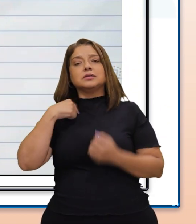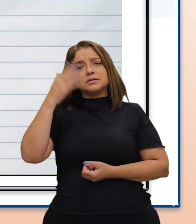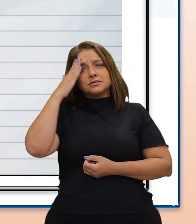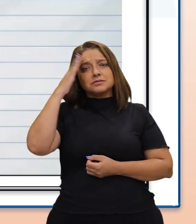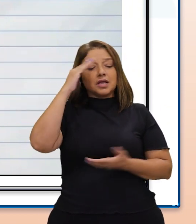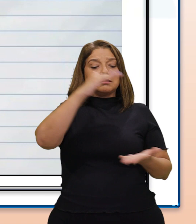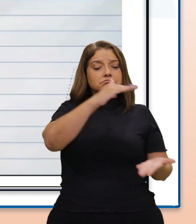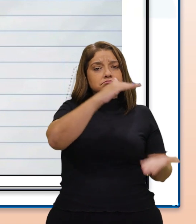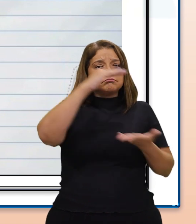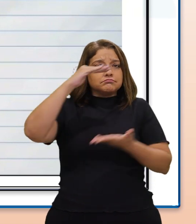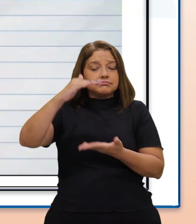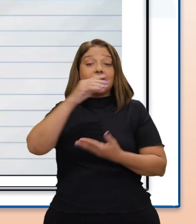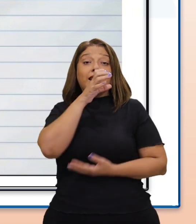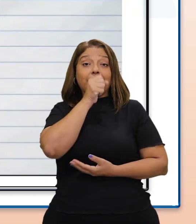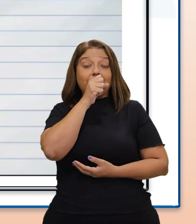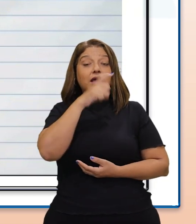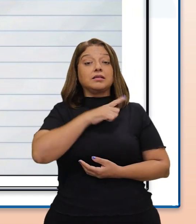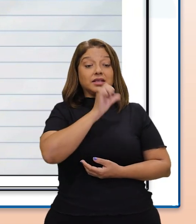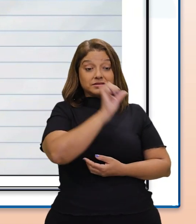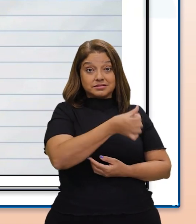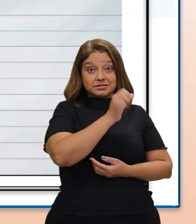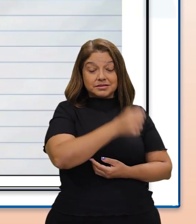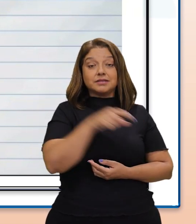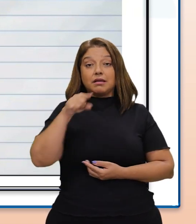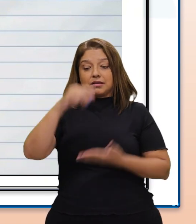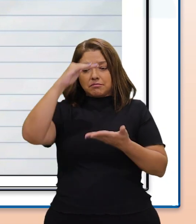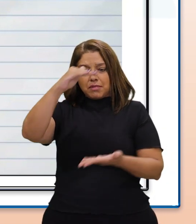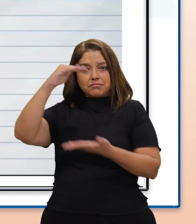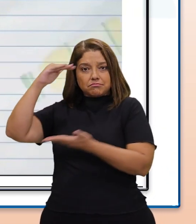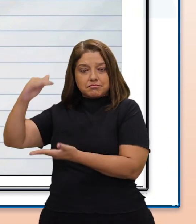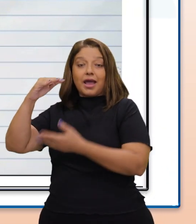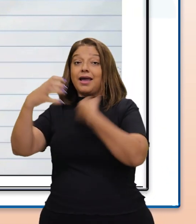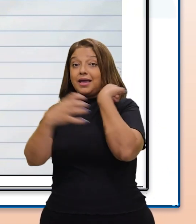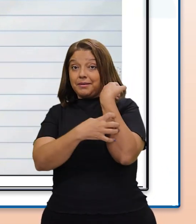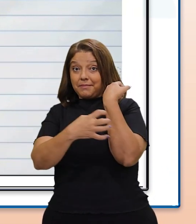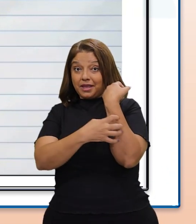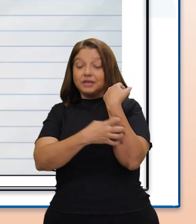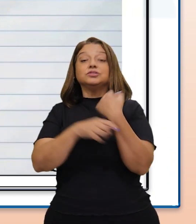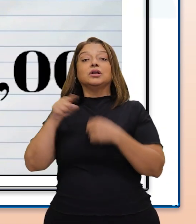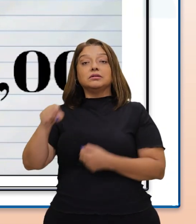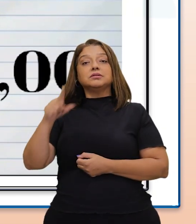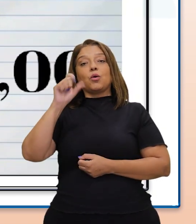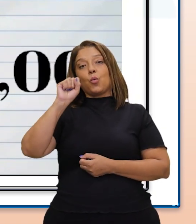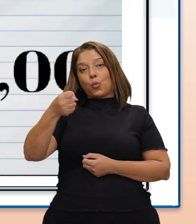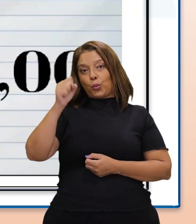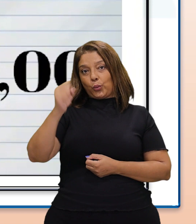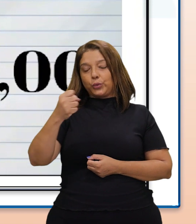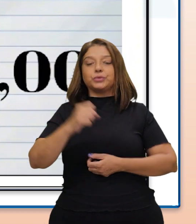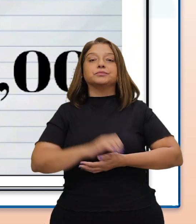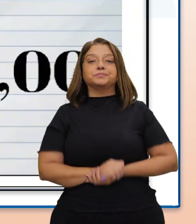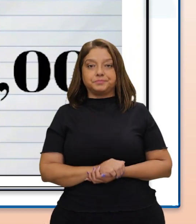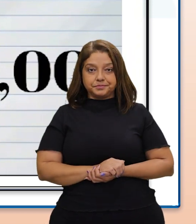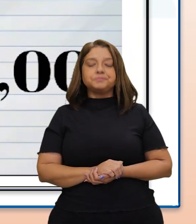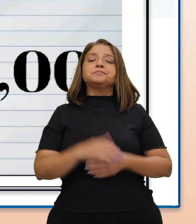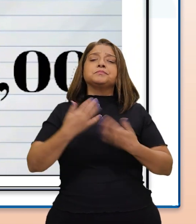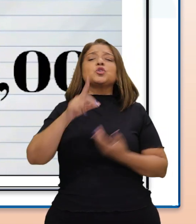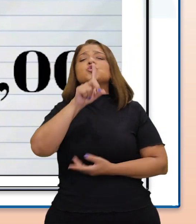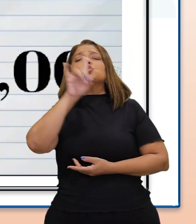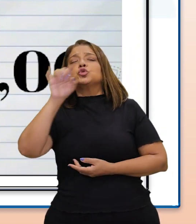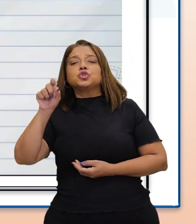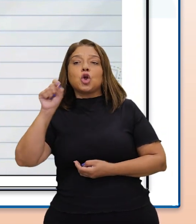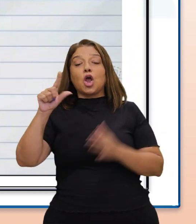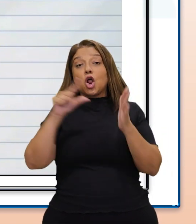garrafa de suco de laranja custa 6 reais e cada garrafa de suco de abacaxi custa 8 reais. Em um dia,